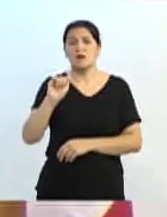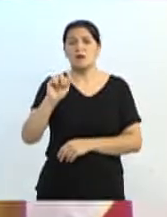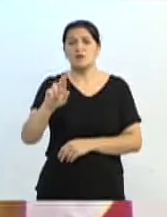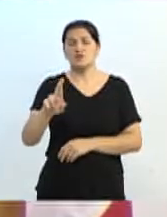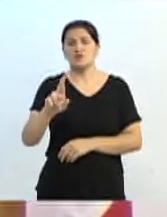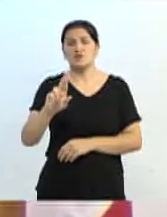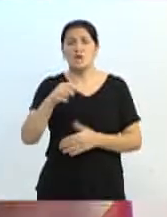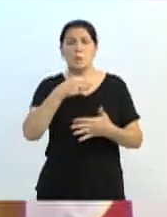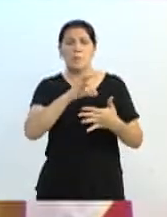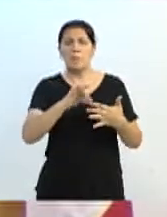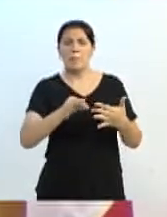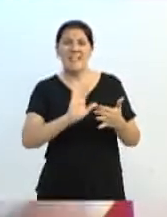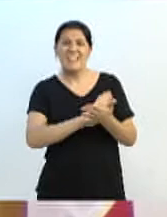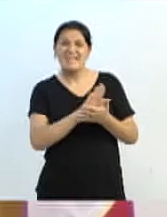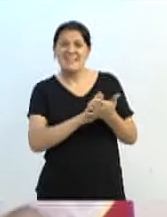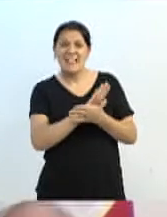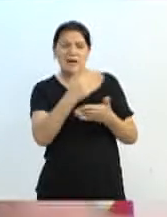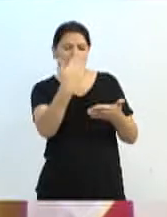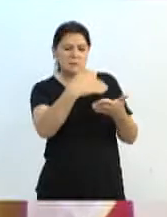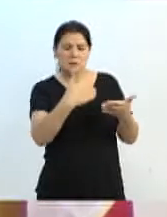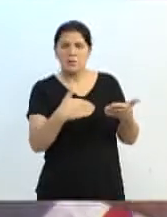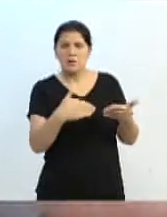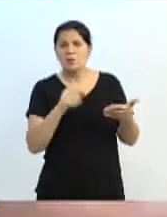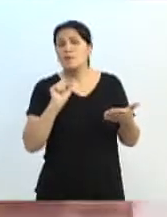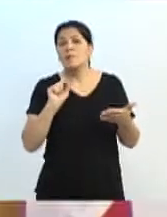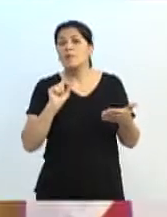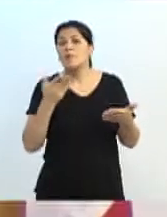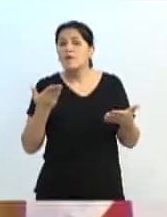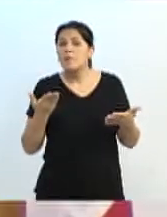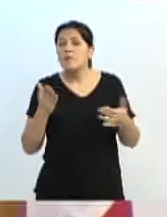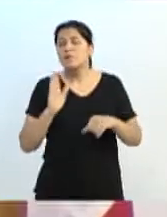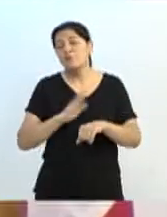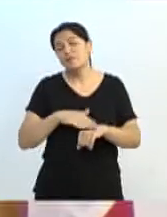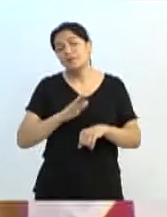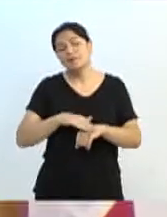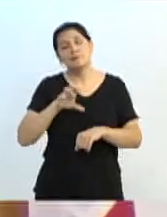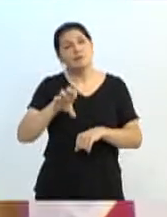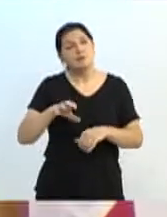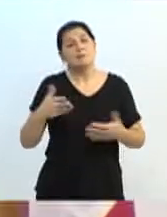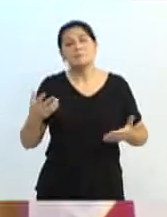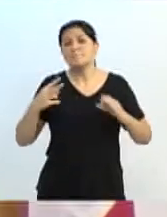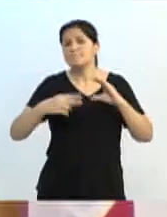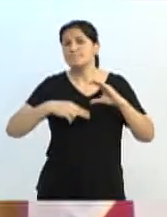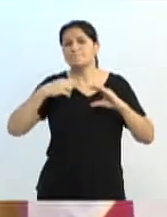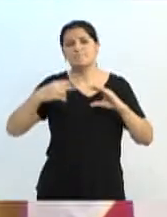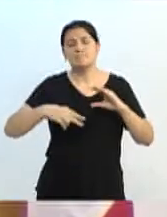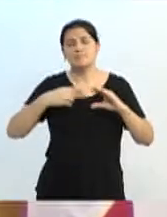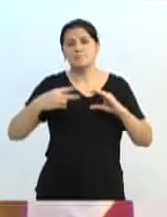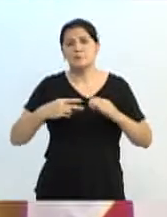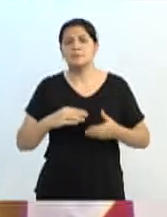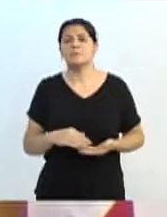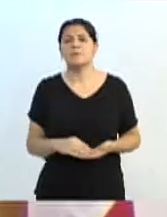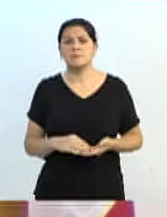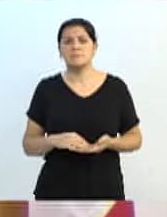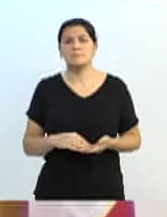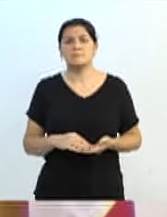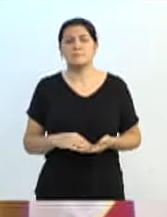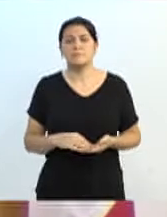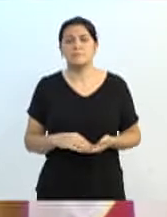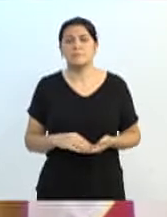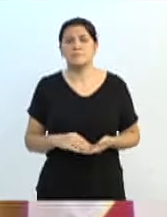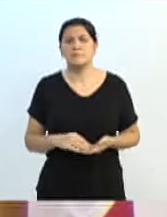corrigiu, não tem outra situação, se não nós fazermos isso aqui na Câmara, vereadorito. Se nós